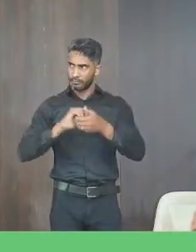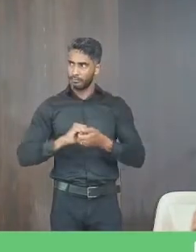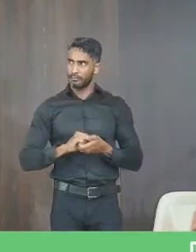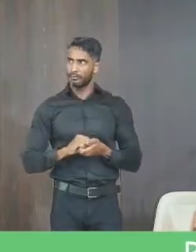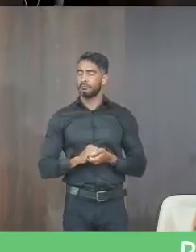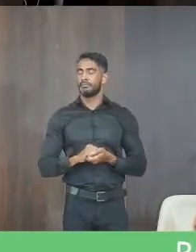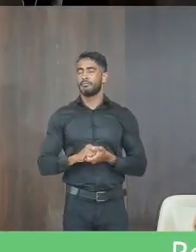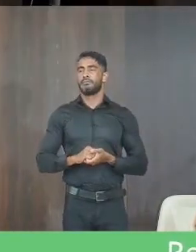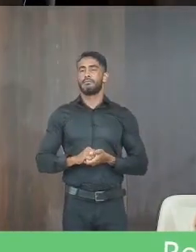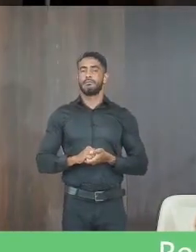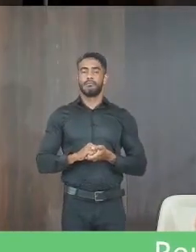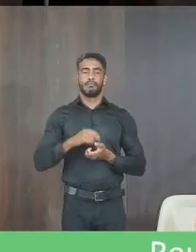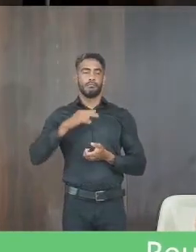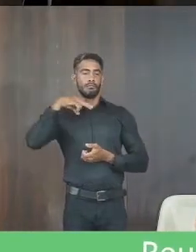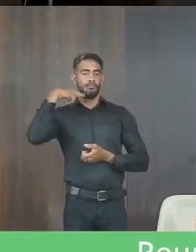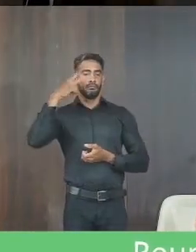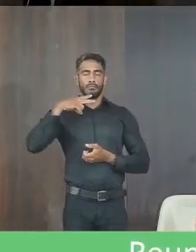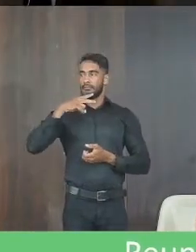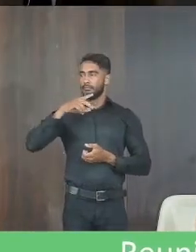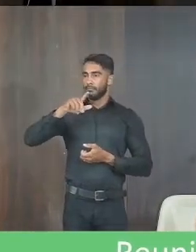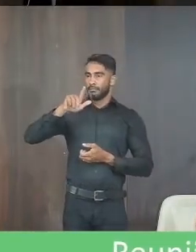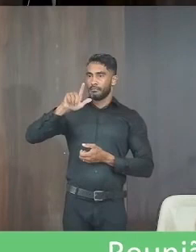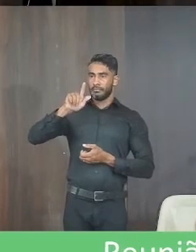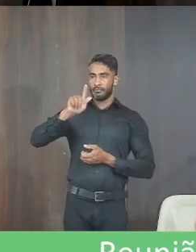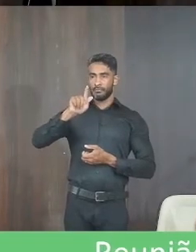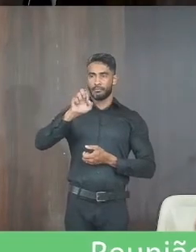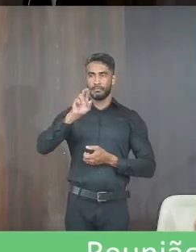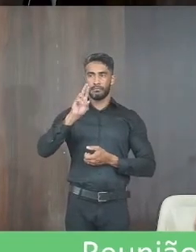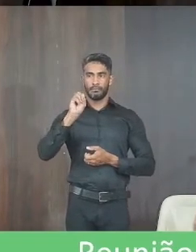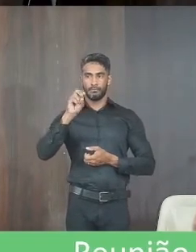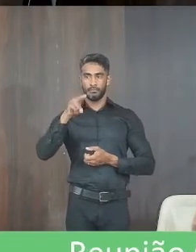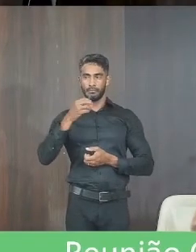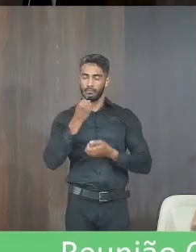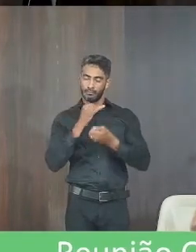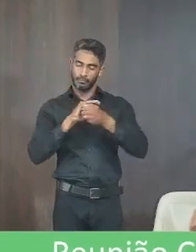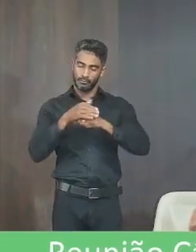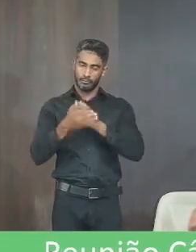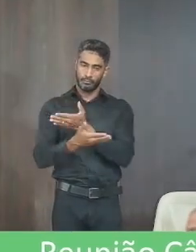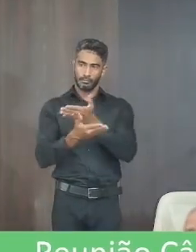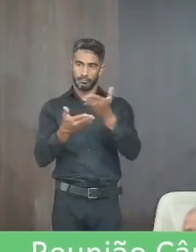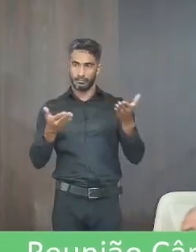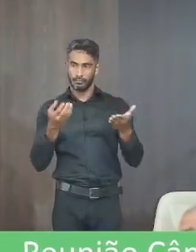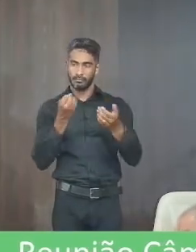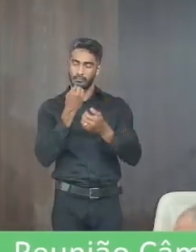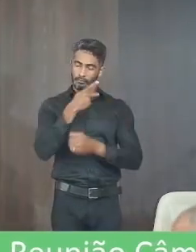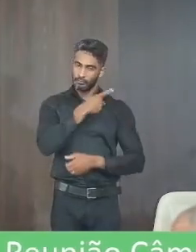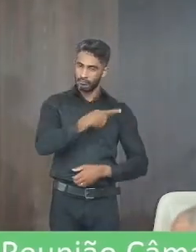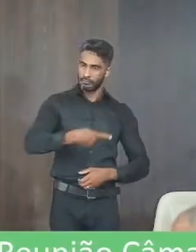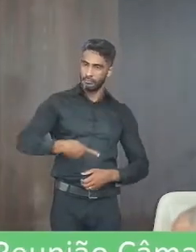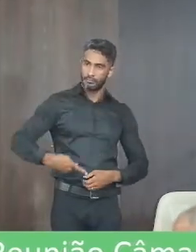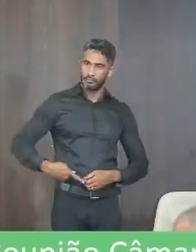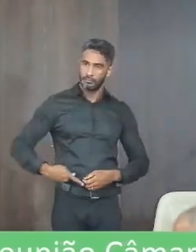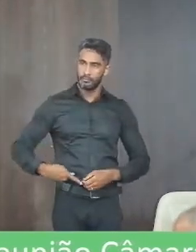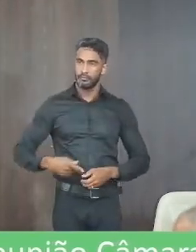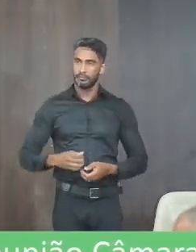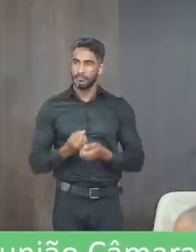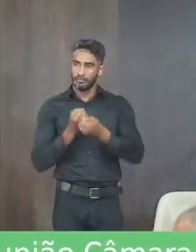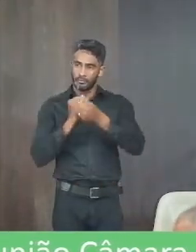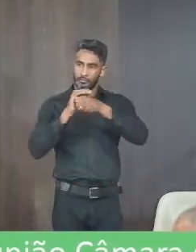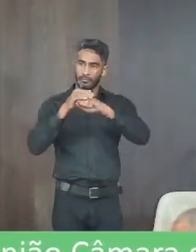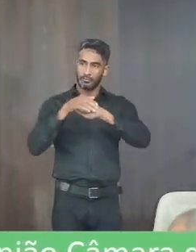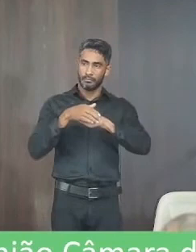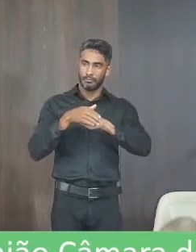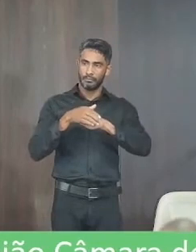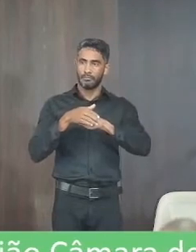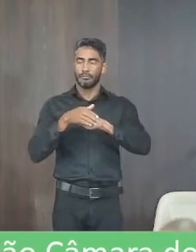palavra aí presidente vereador Gerson tem essa palavra boa noite a todos boa noite aos colegas boa noite presidente boa noite